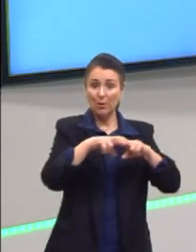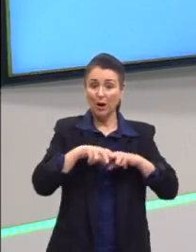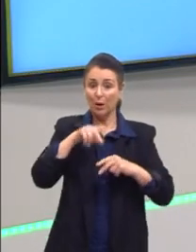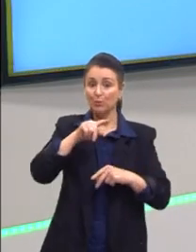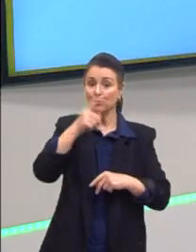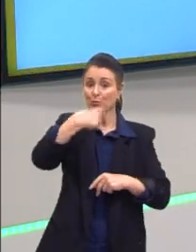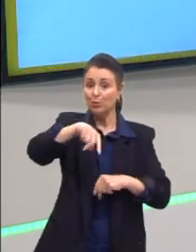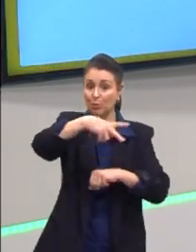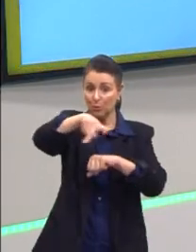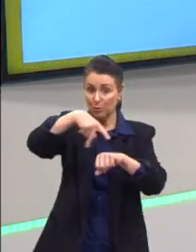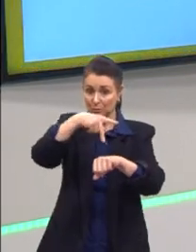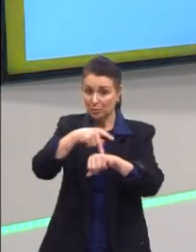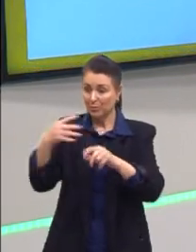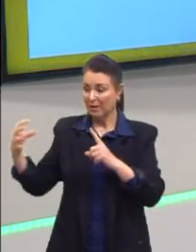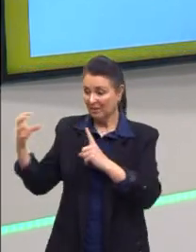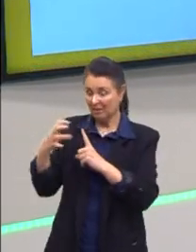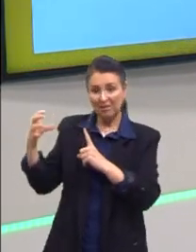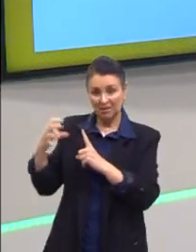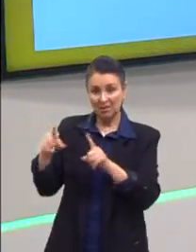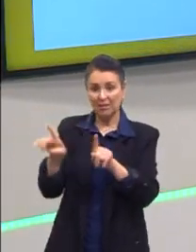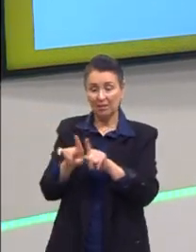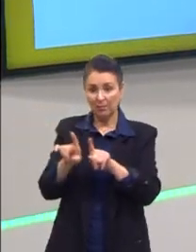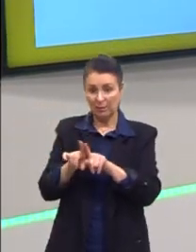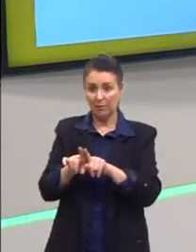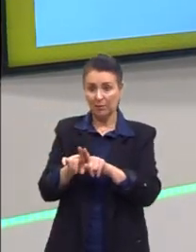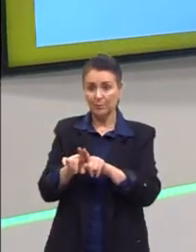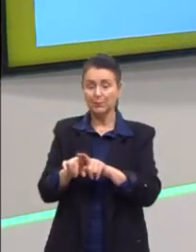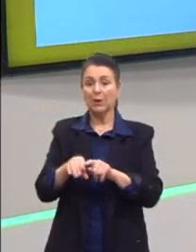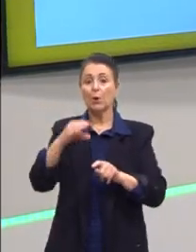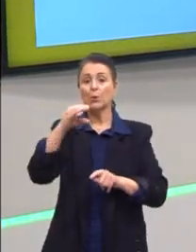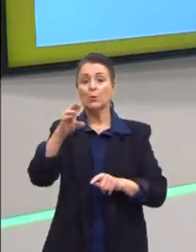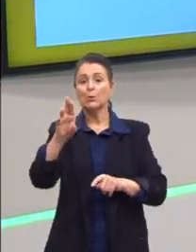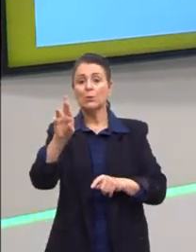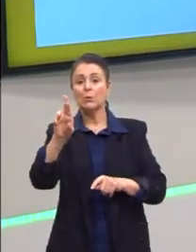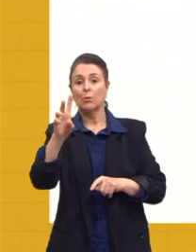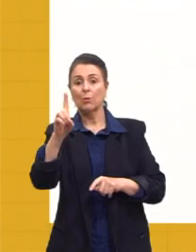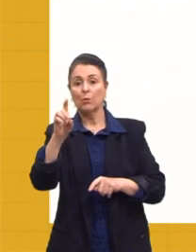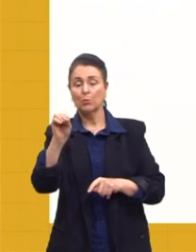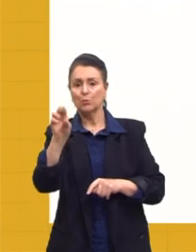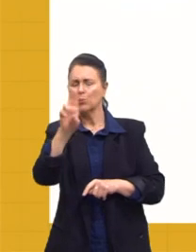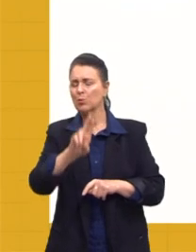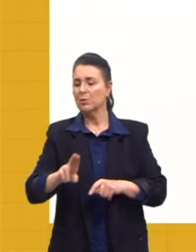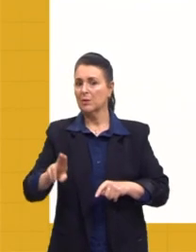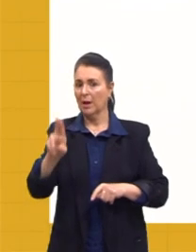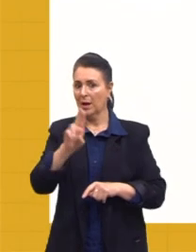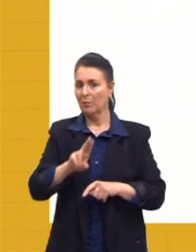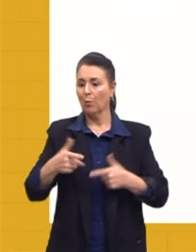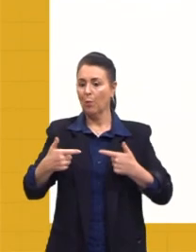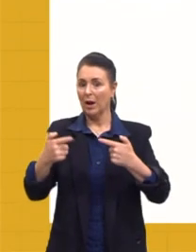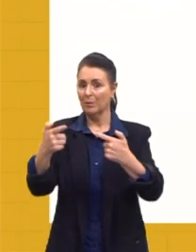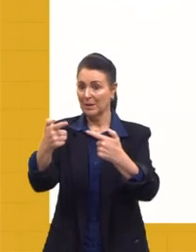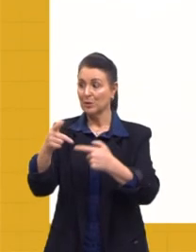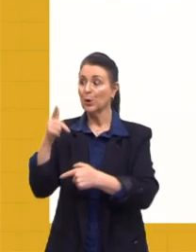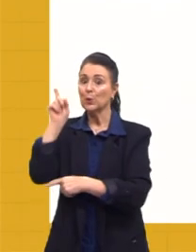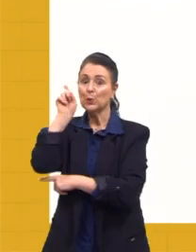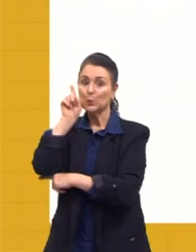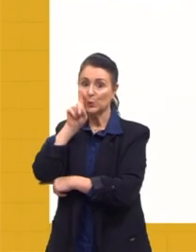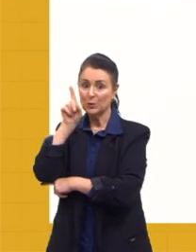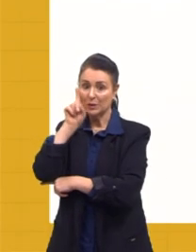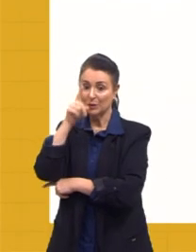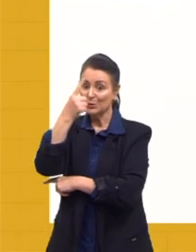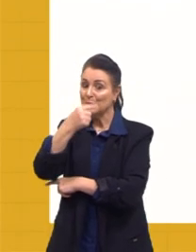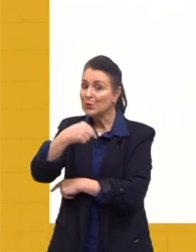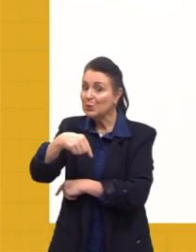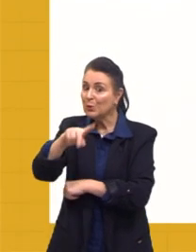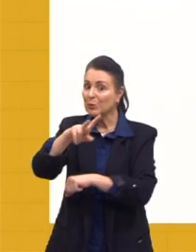teve essa relação. Os curdos, então, foram armados pelos Estados Unidos e por outros